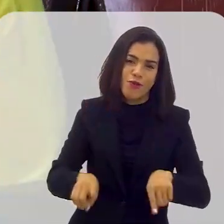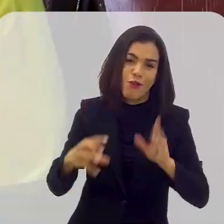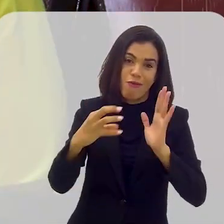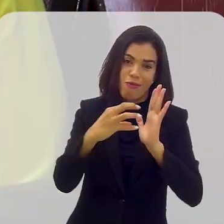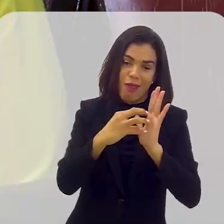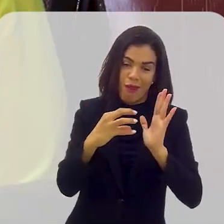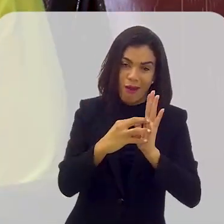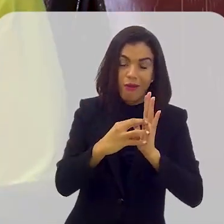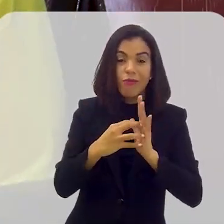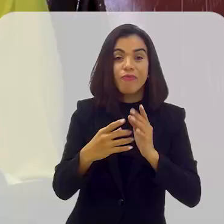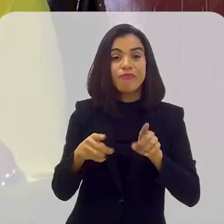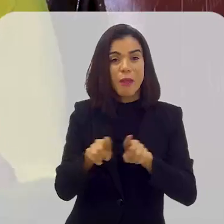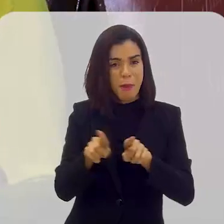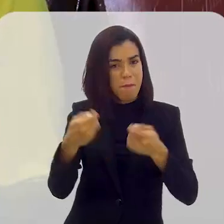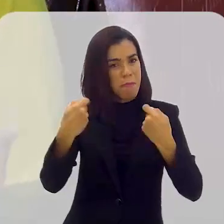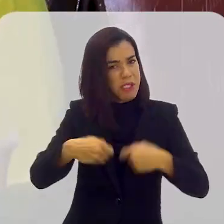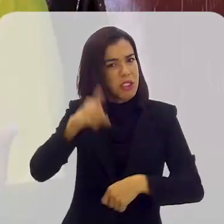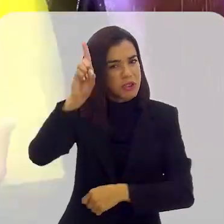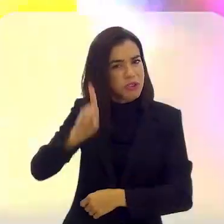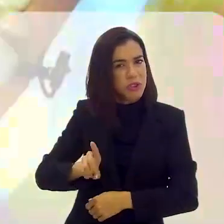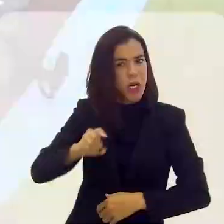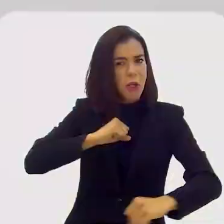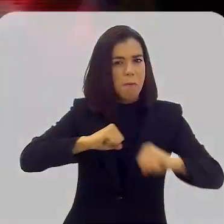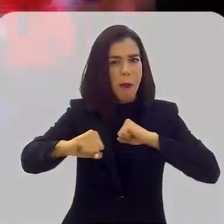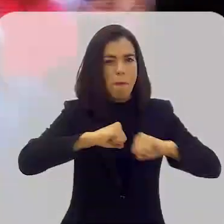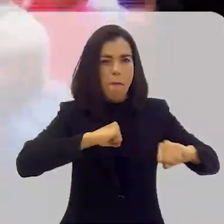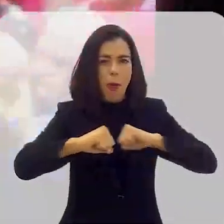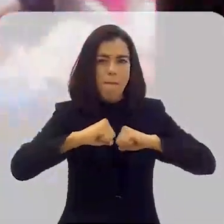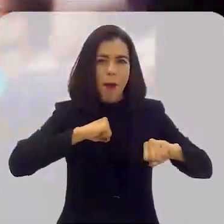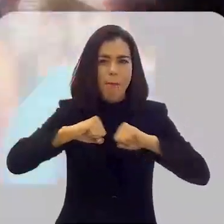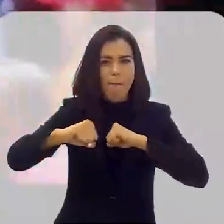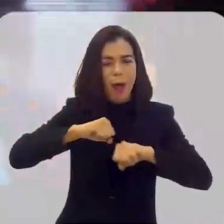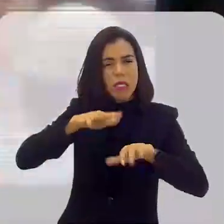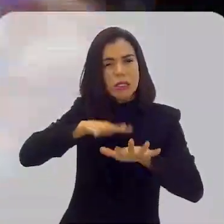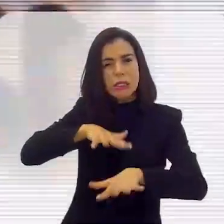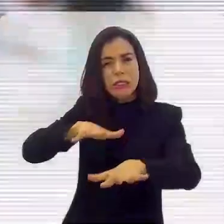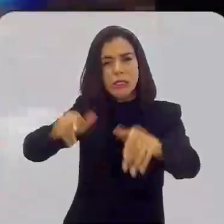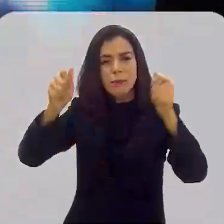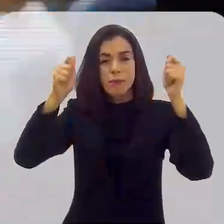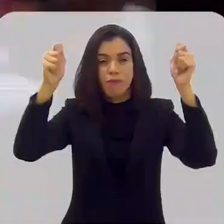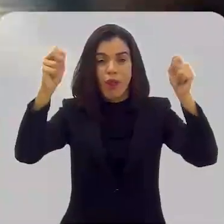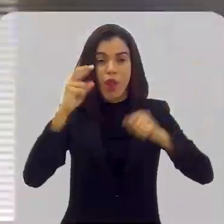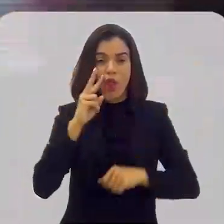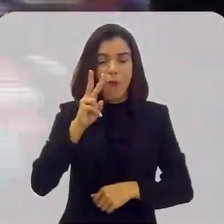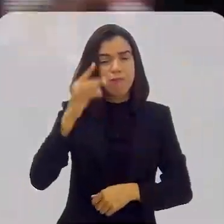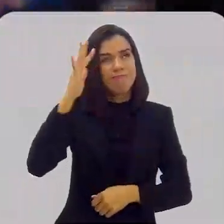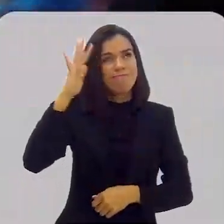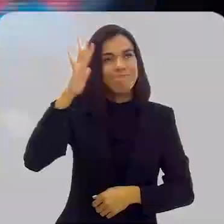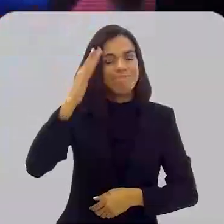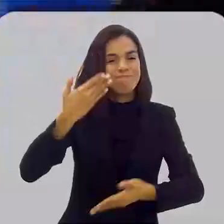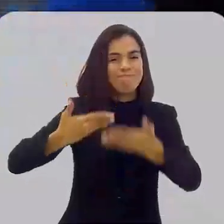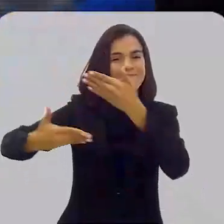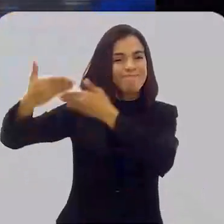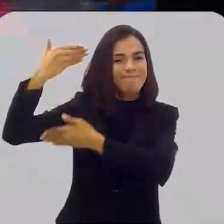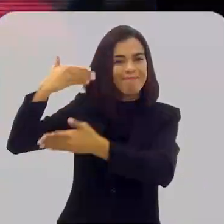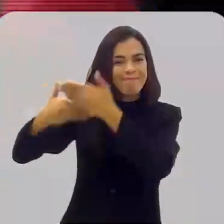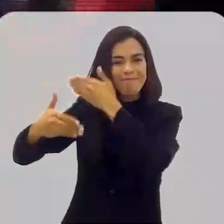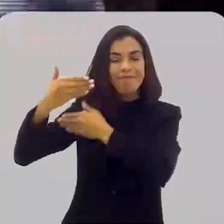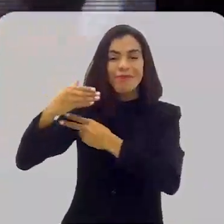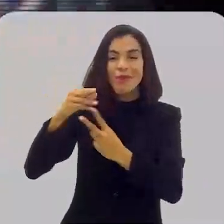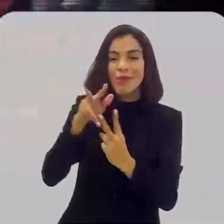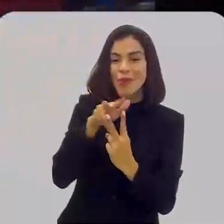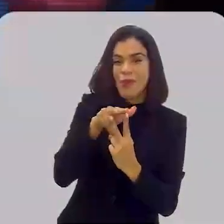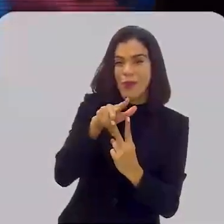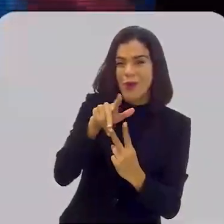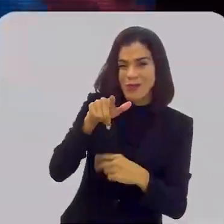dos servidores, os servidores precisavam se manifestar. Isso foi um momento, sobretudo, quando eu olho para trás nesses